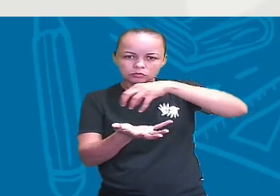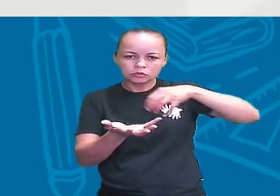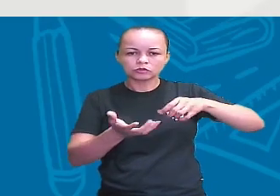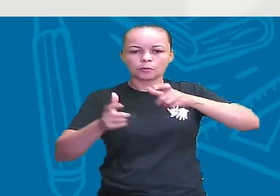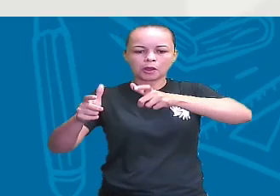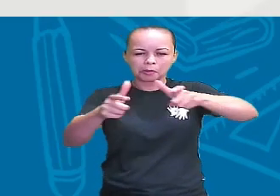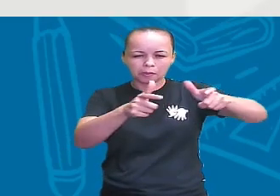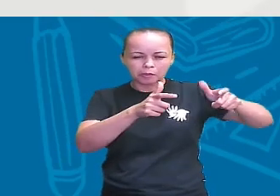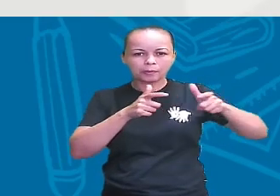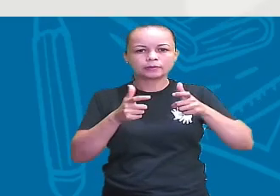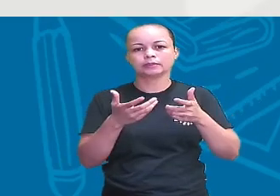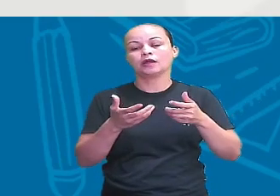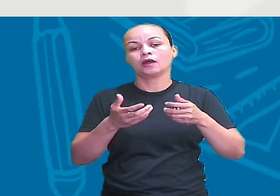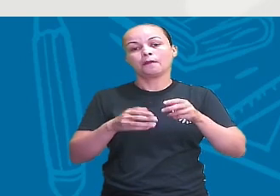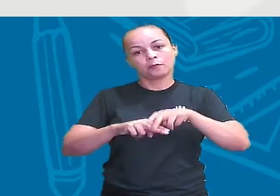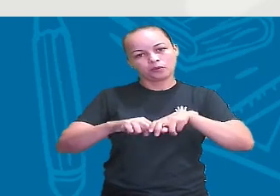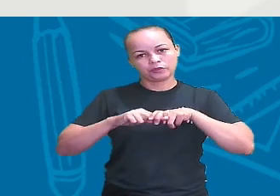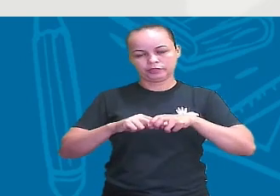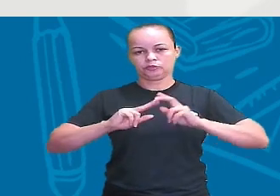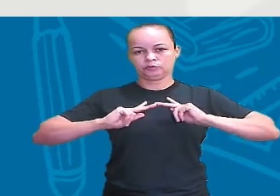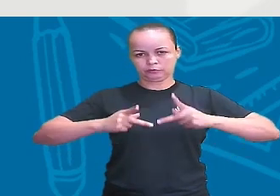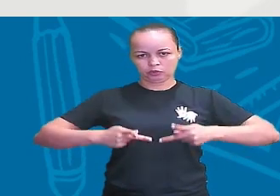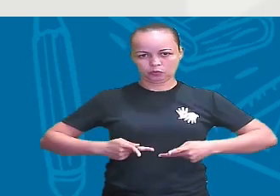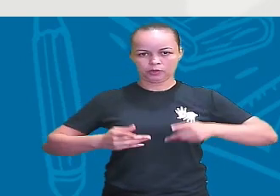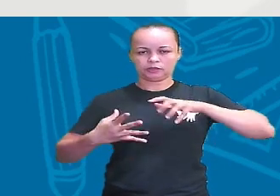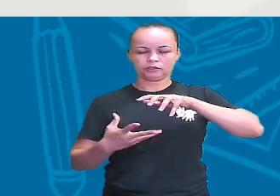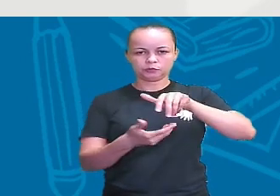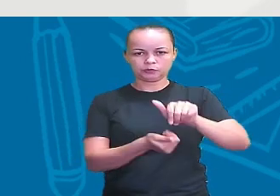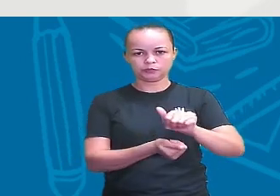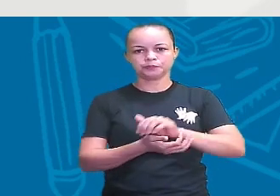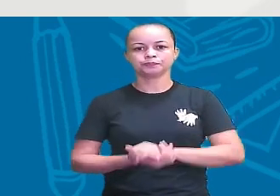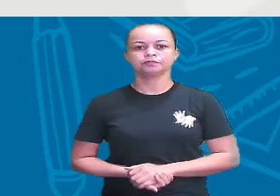dispersão humana na Terra. Vamos lá.